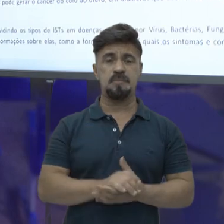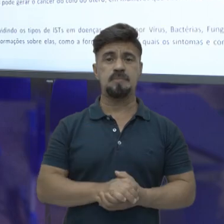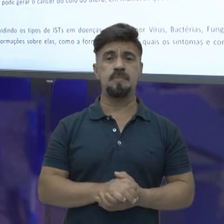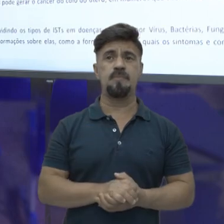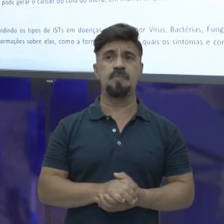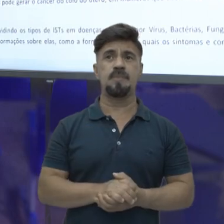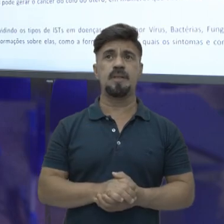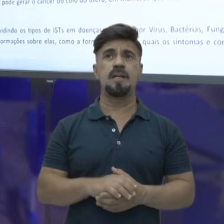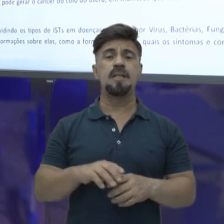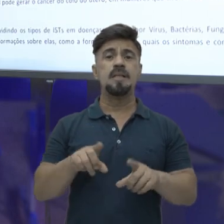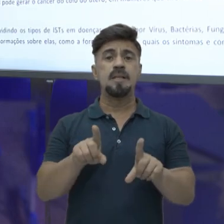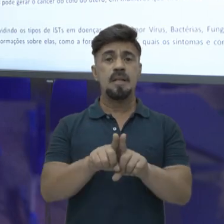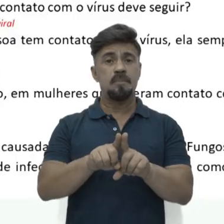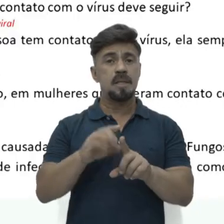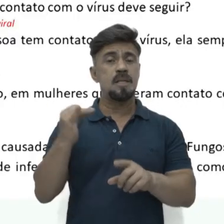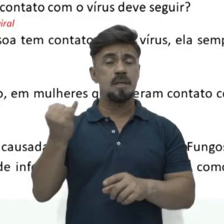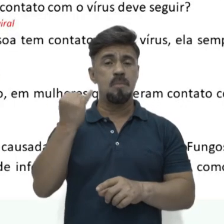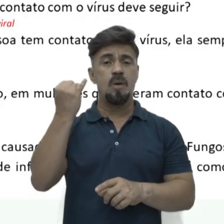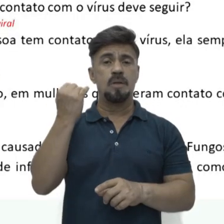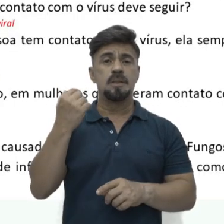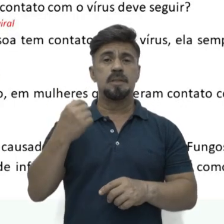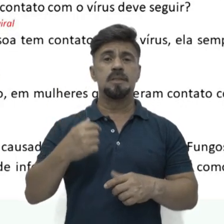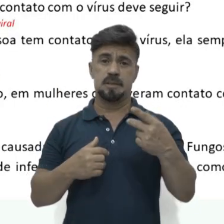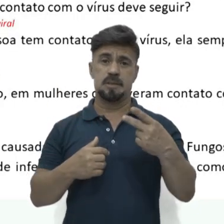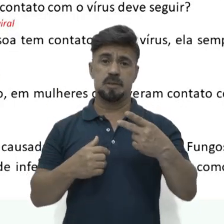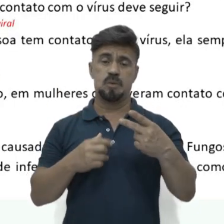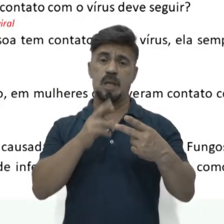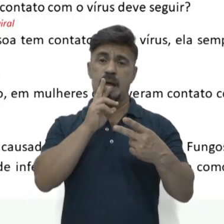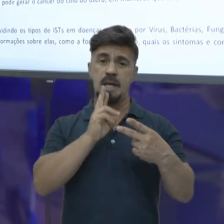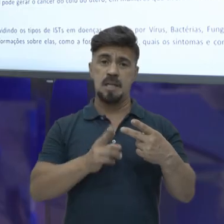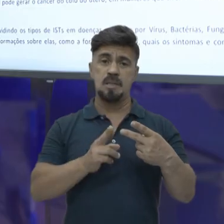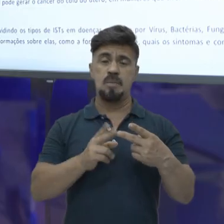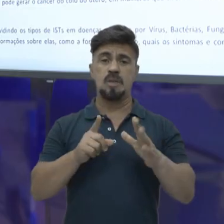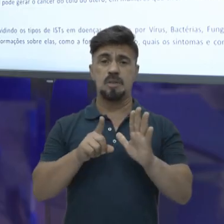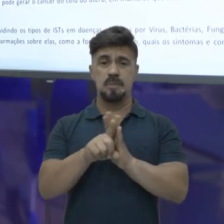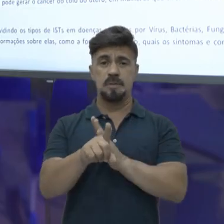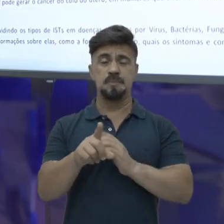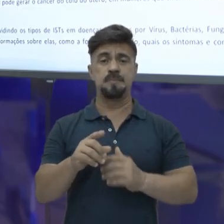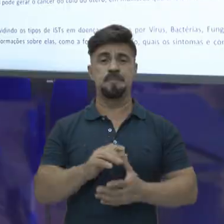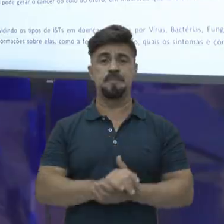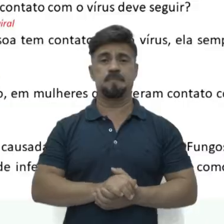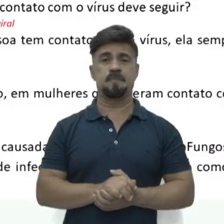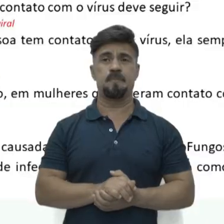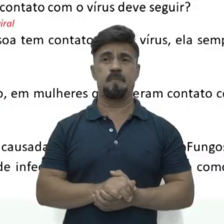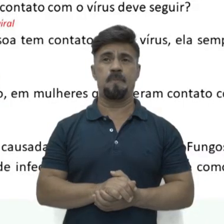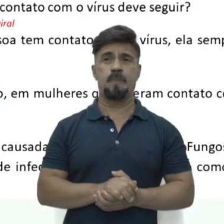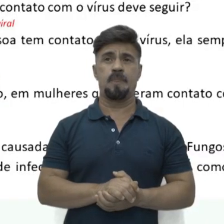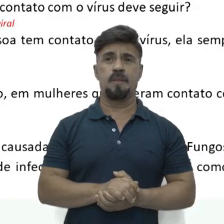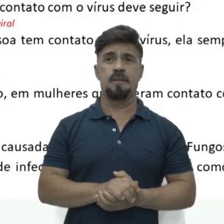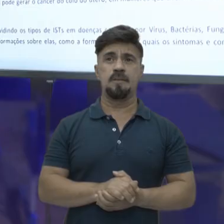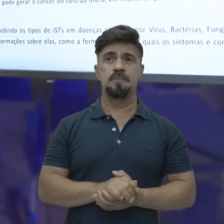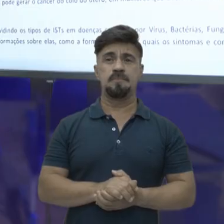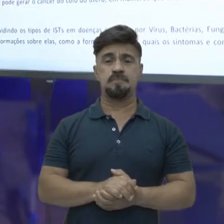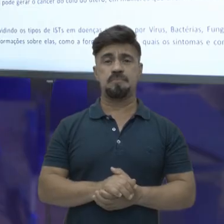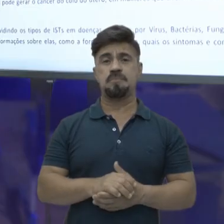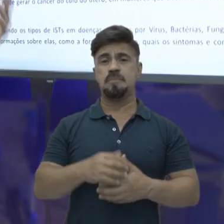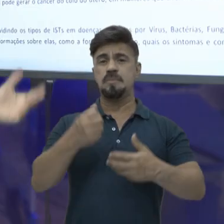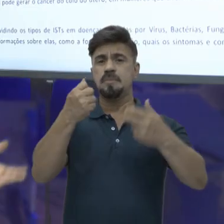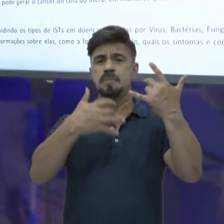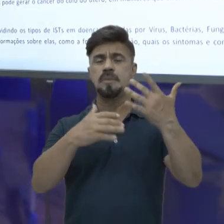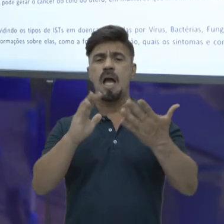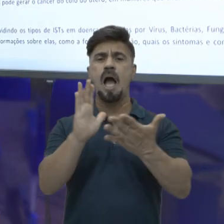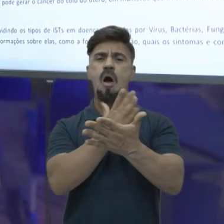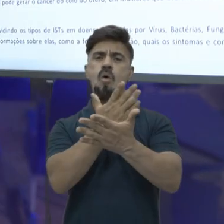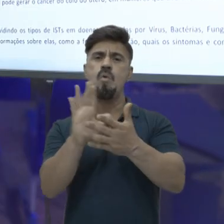Outra coisa importante aqui, nessa segunda parte das perguntas que a gente tem pra fazer, ó. Ele fala sobre algumas